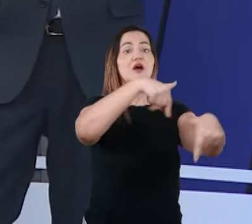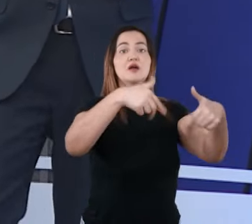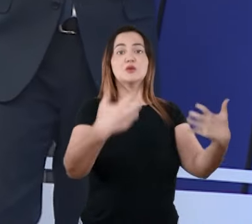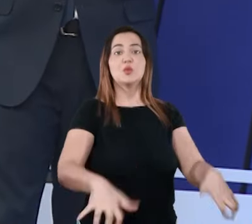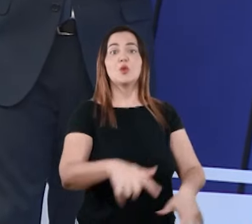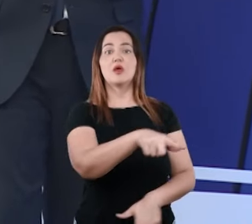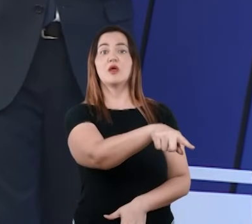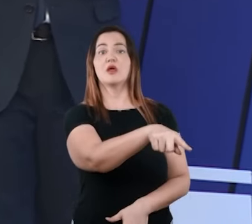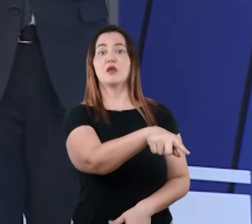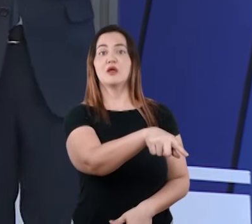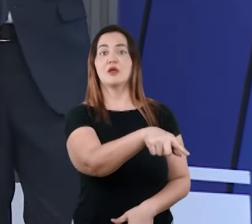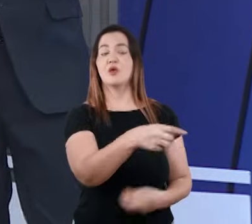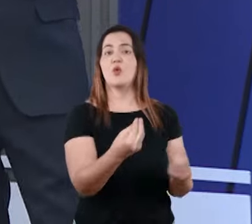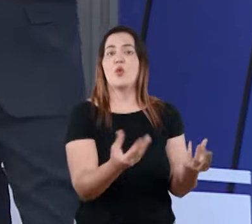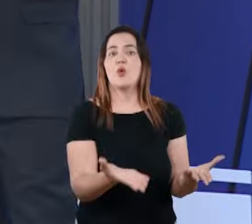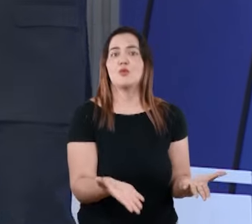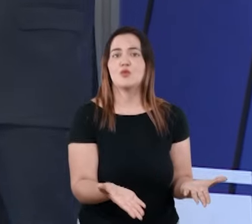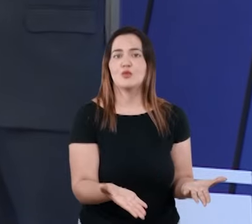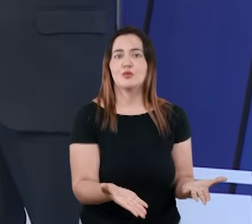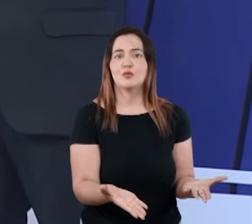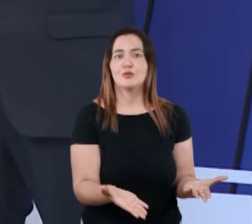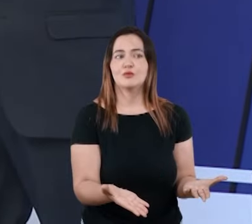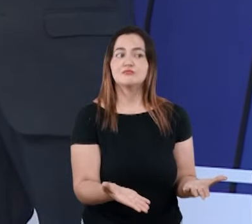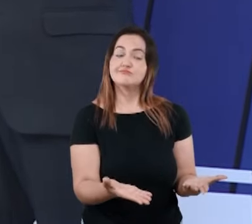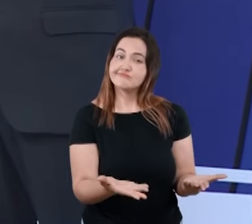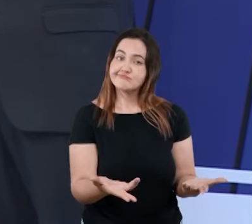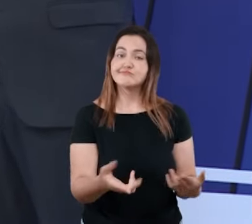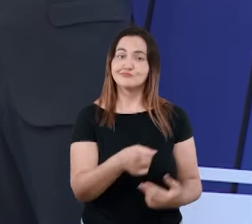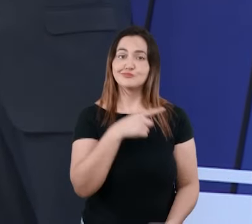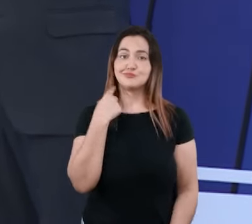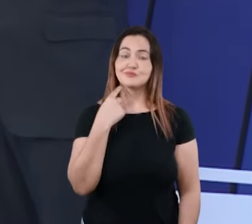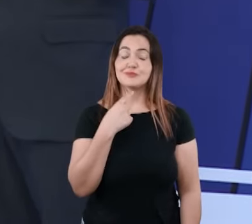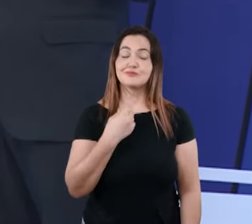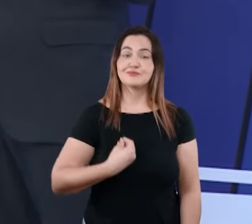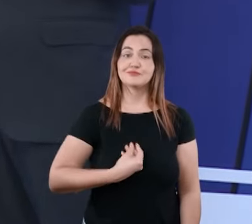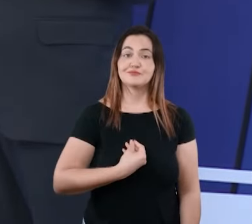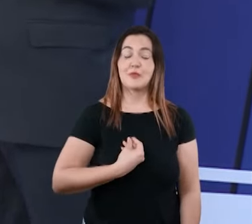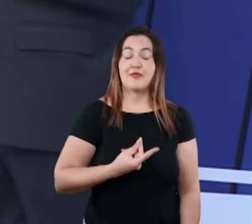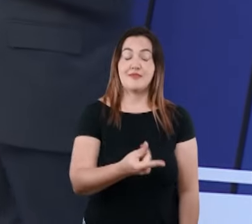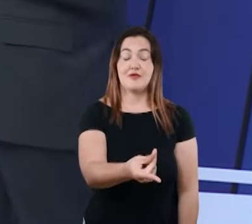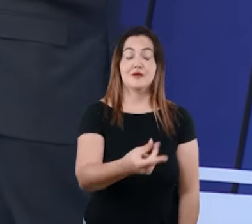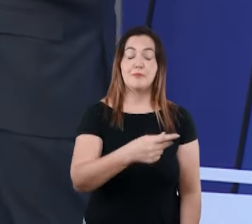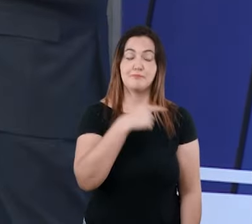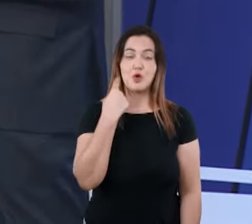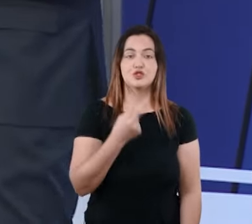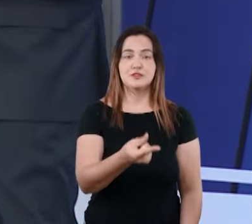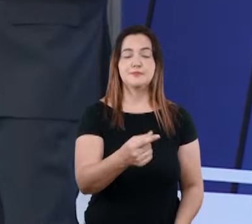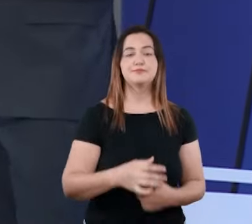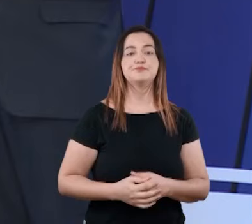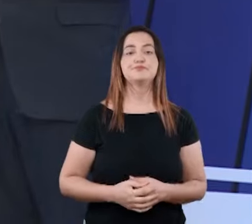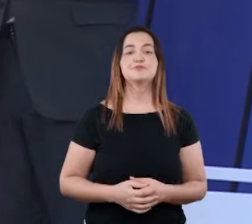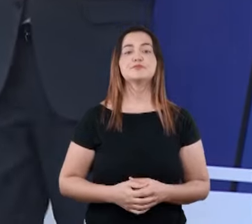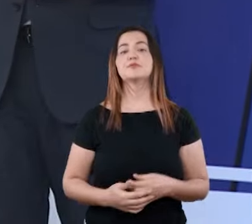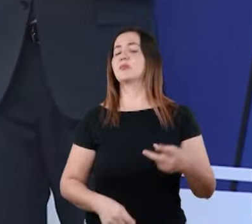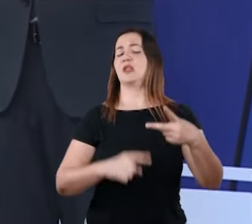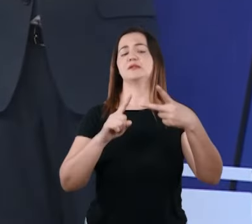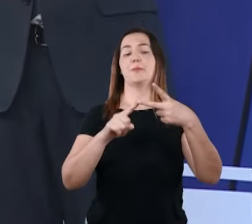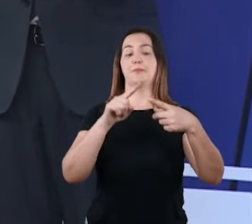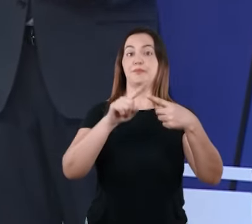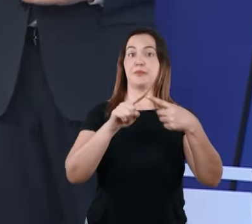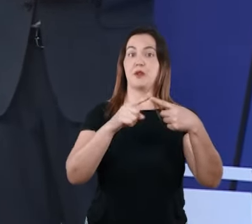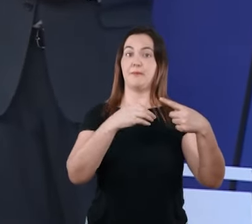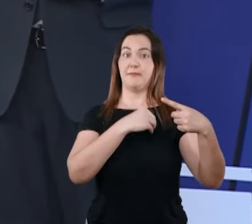então, à segunda palavra, agora, que precisamos para fechar esse quebra-cabeças. Vamos tratar sobre